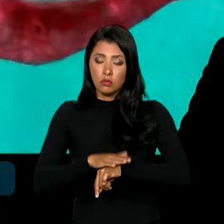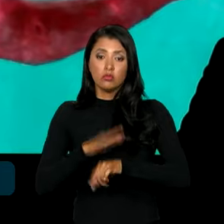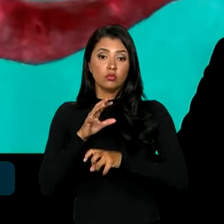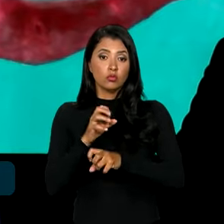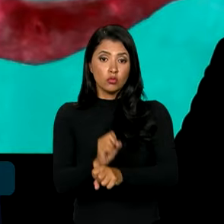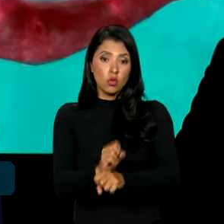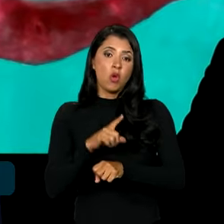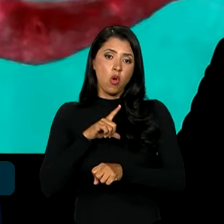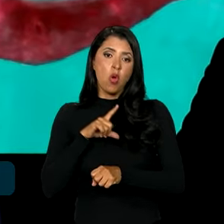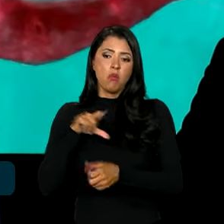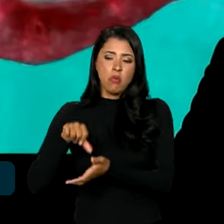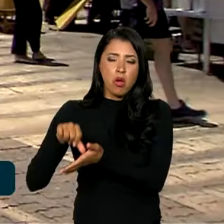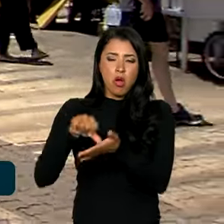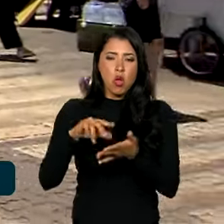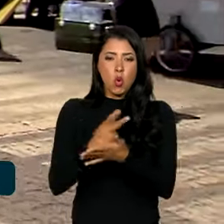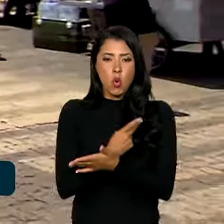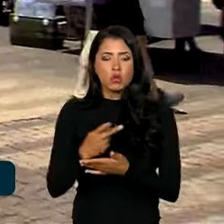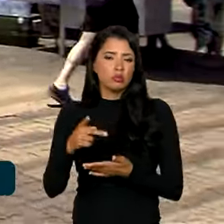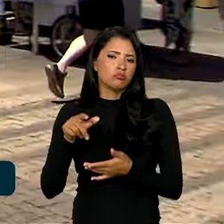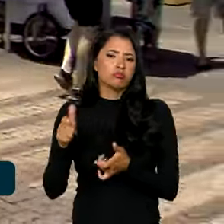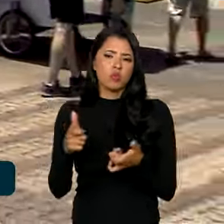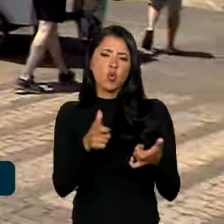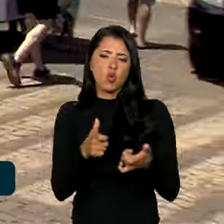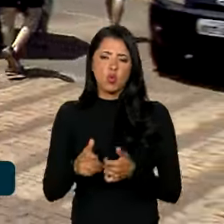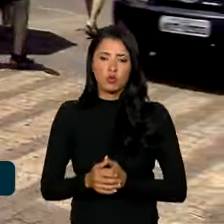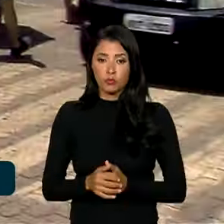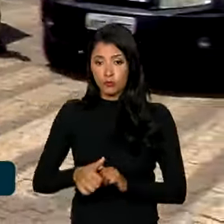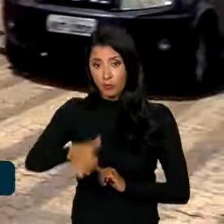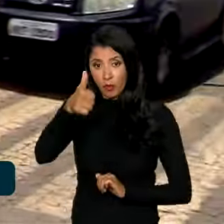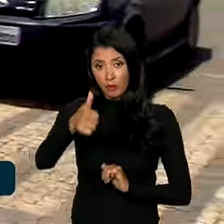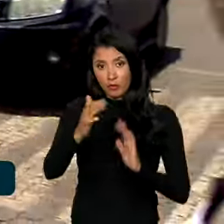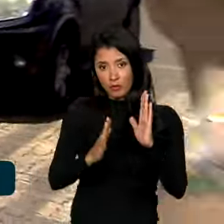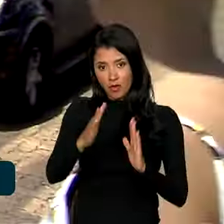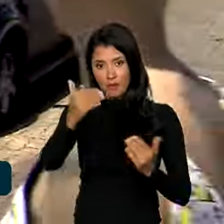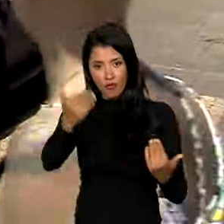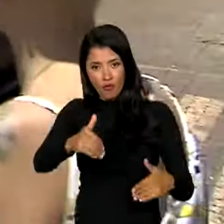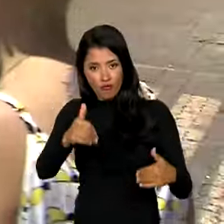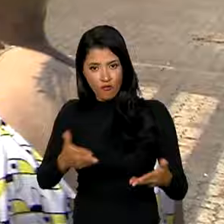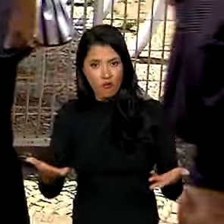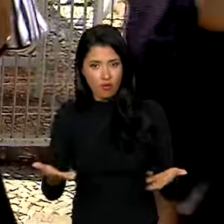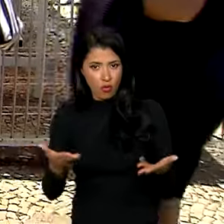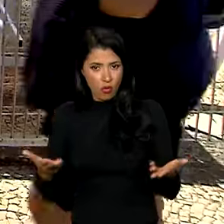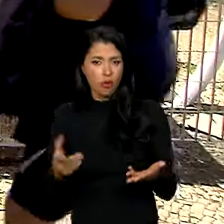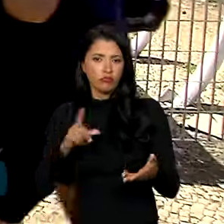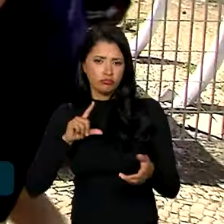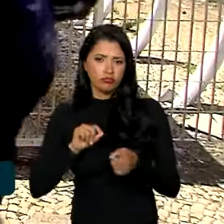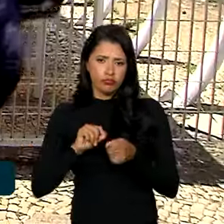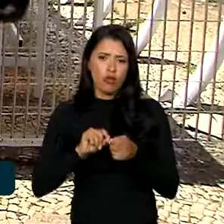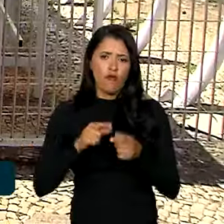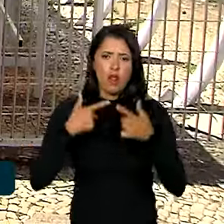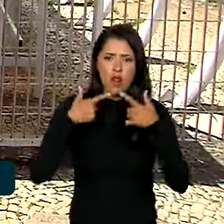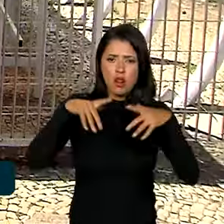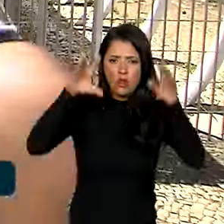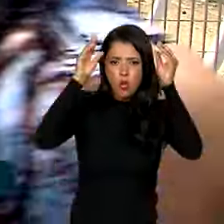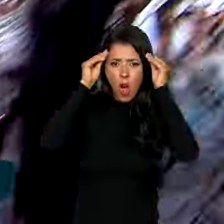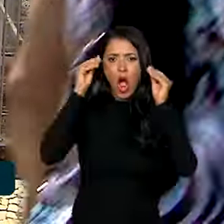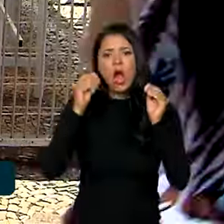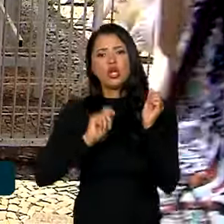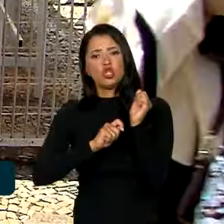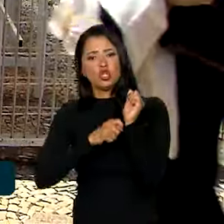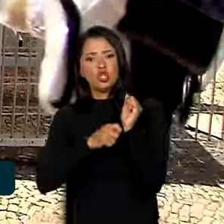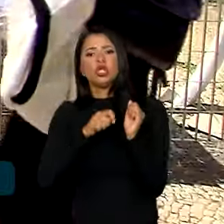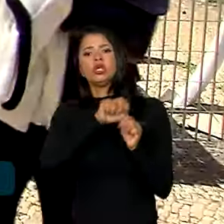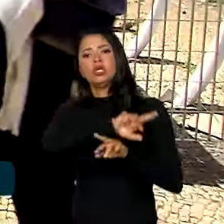ocorrências pontuais. Nesta primeira fase, os estudantes fizeram provas de linguagens, códigos e